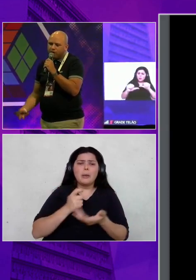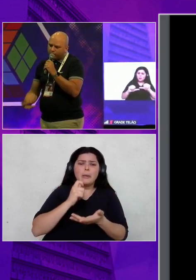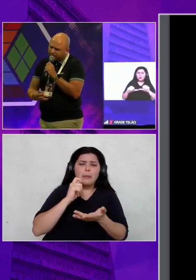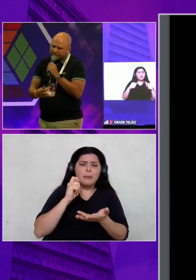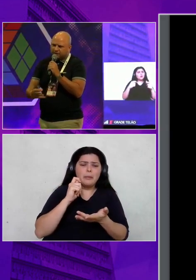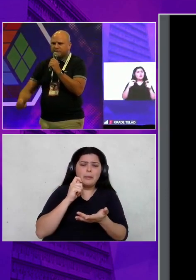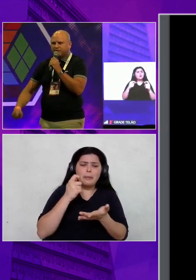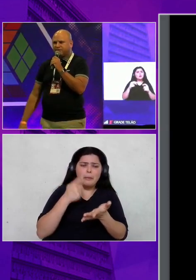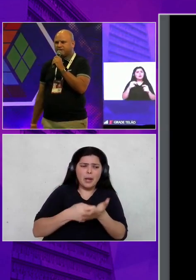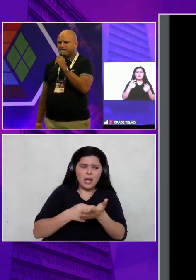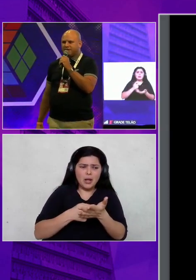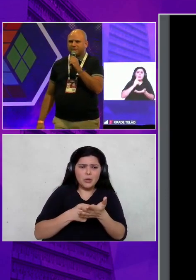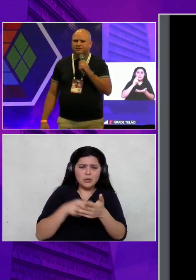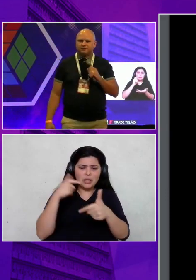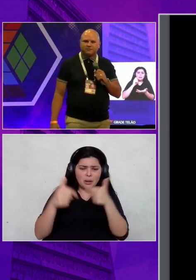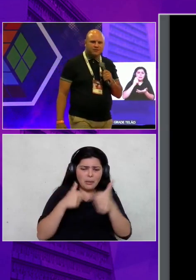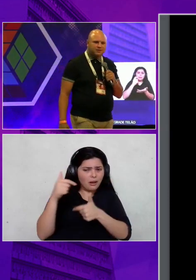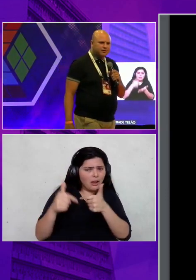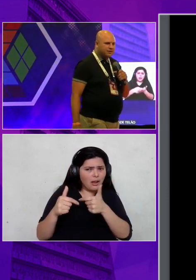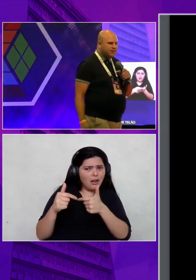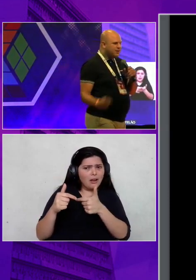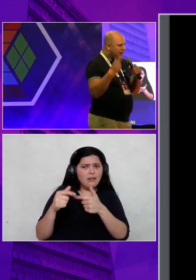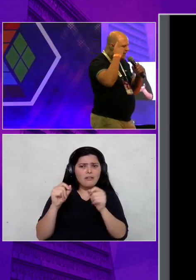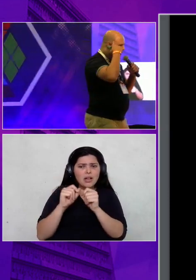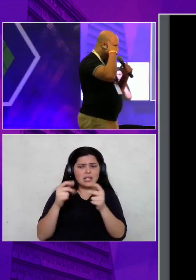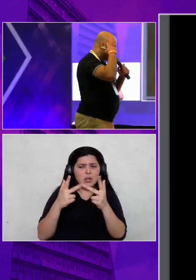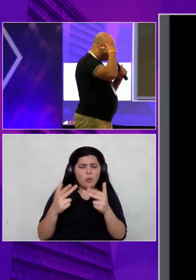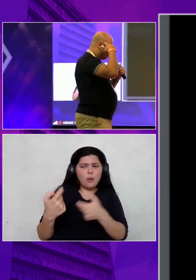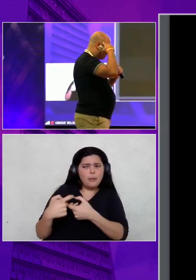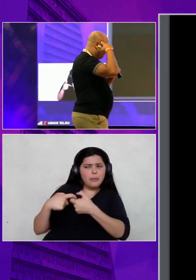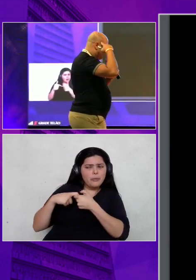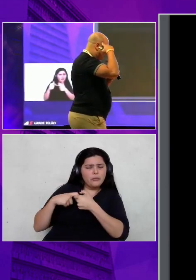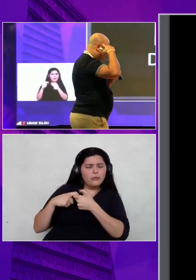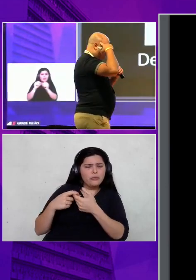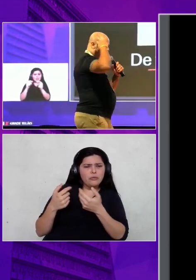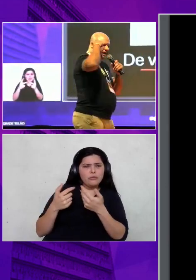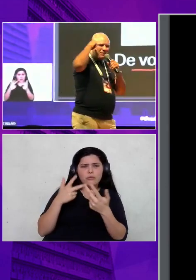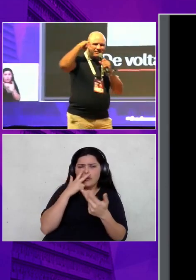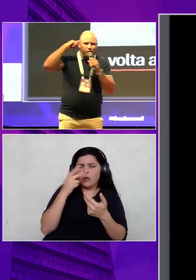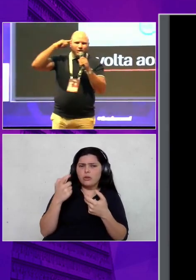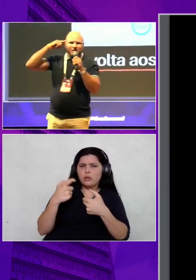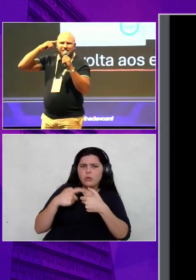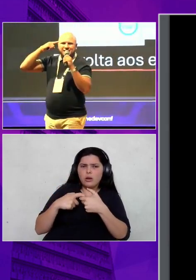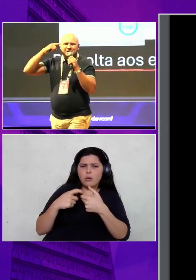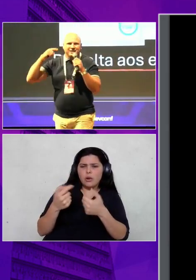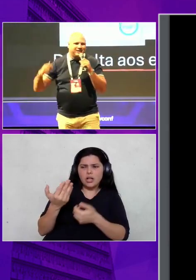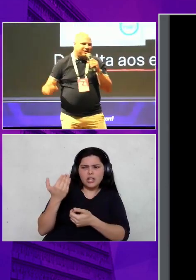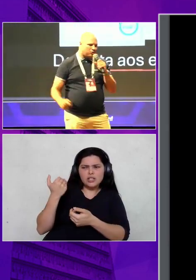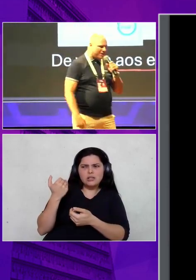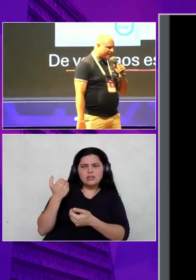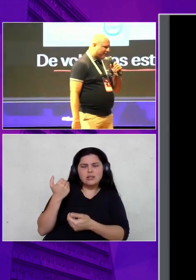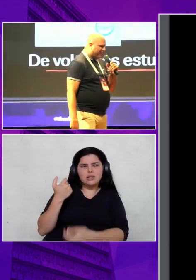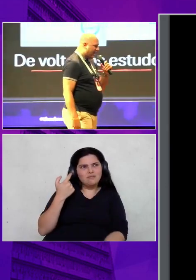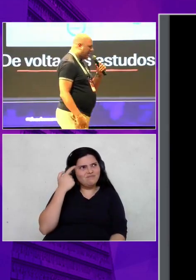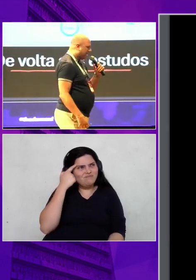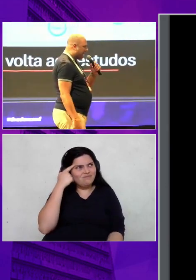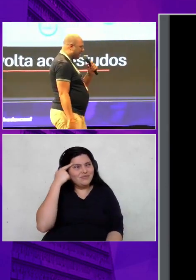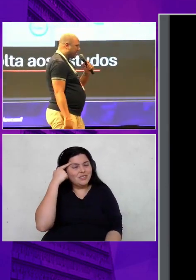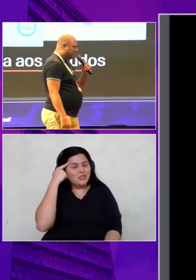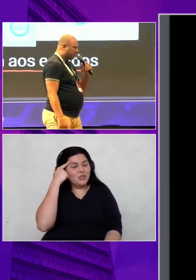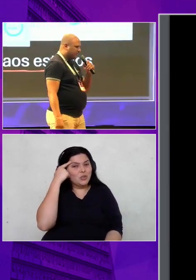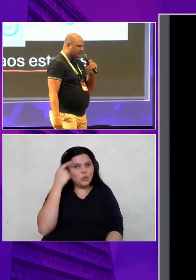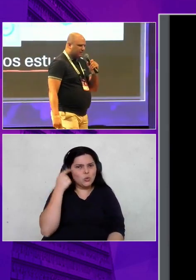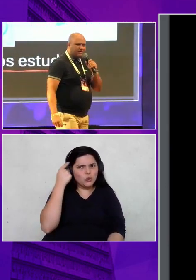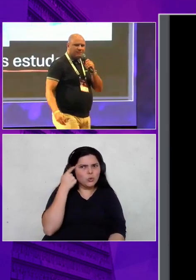Volta a fazer o que você fazia. E aí, cara, minha cabeça é doida, né? A começa a falar, cara,